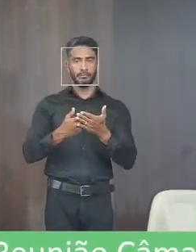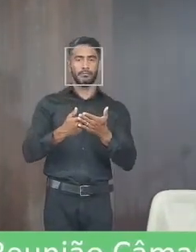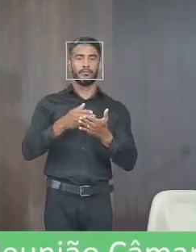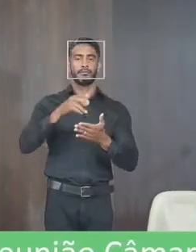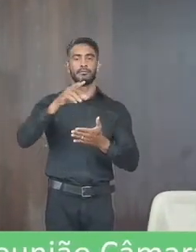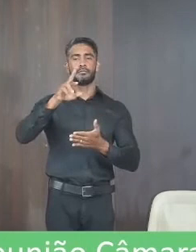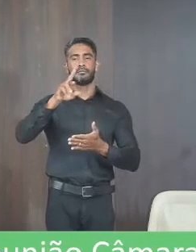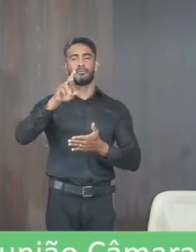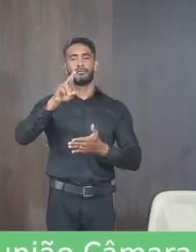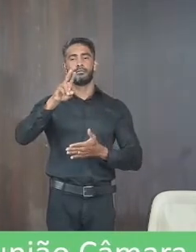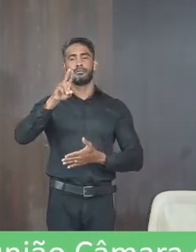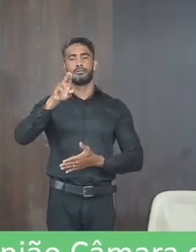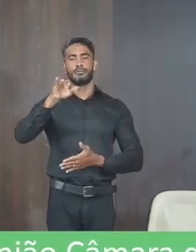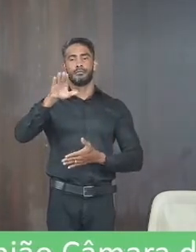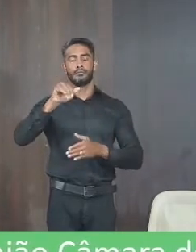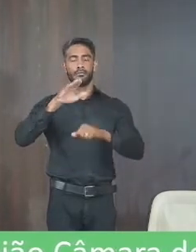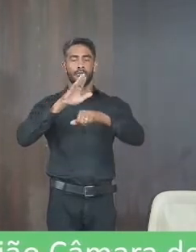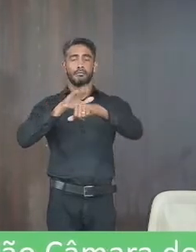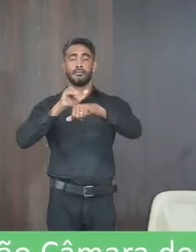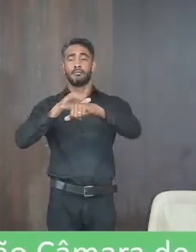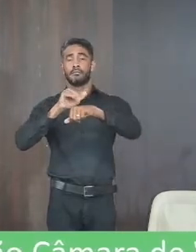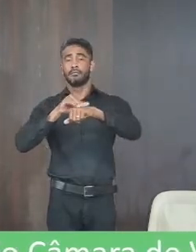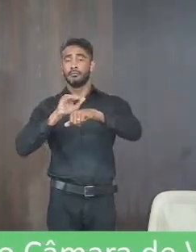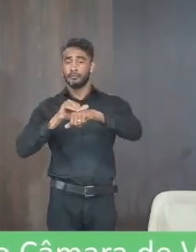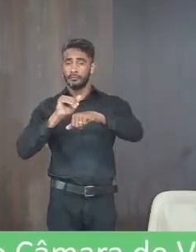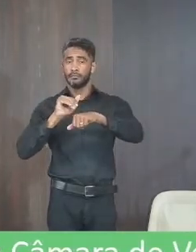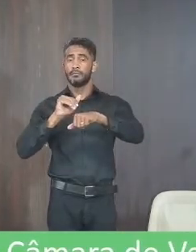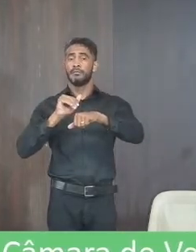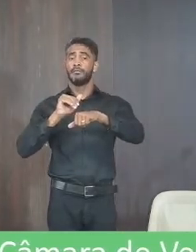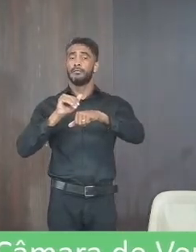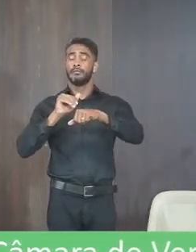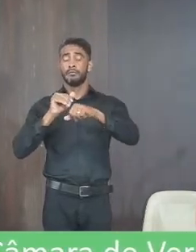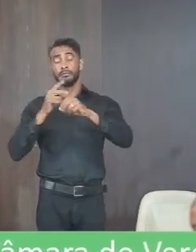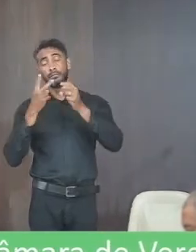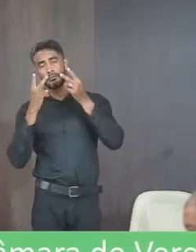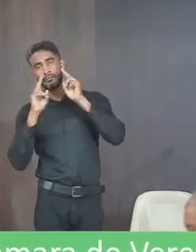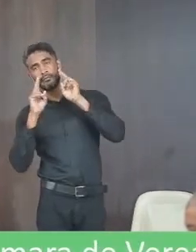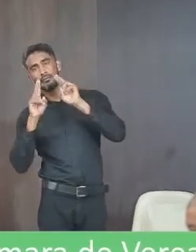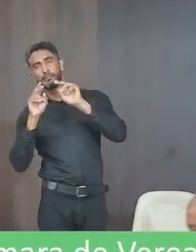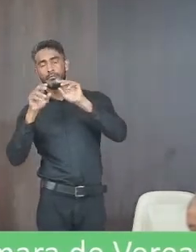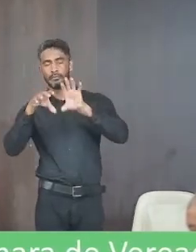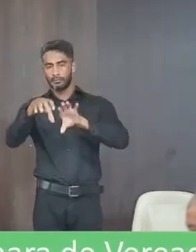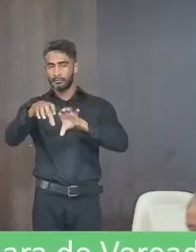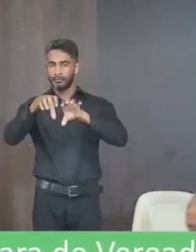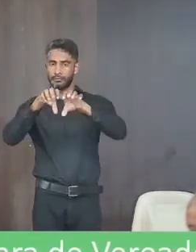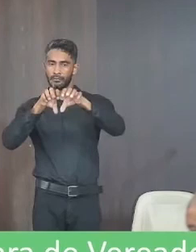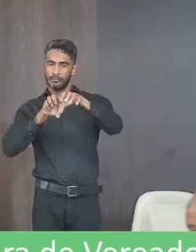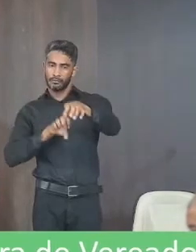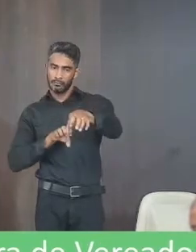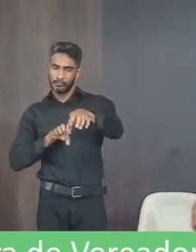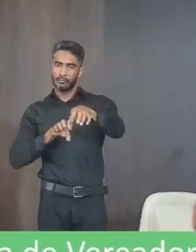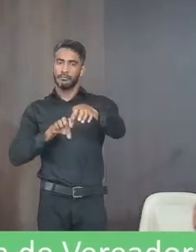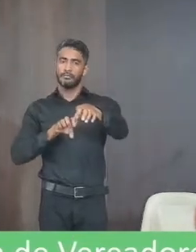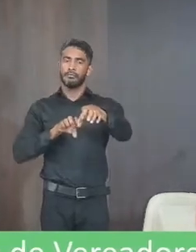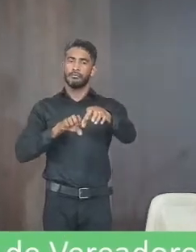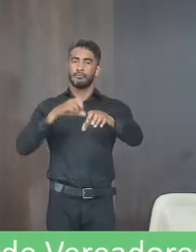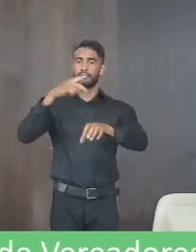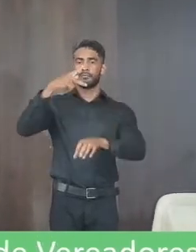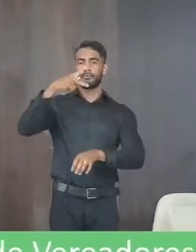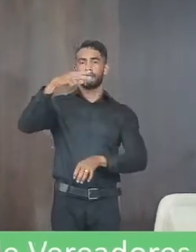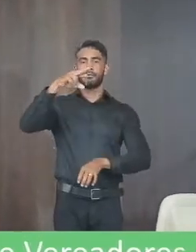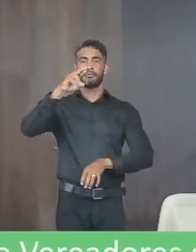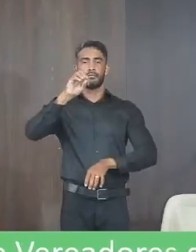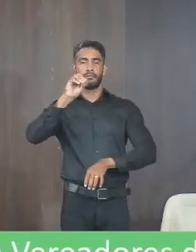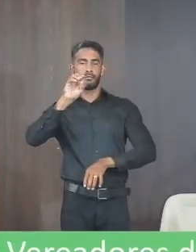Ferreira Lima Convido a vossa senhoria para prestigiar a formatura do Programa Educacional de Resistência às Dogas ProERD em